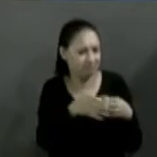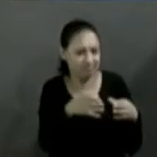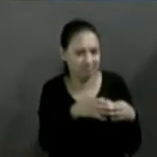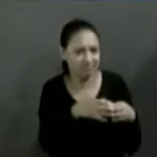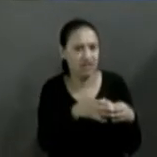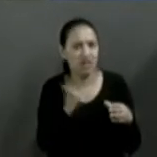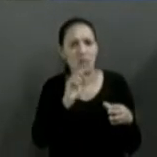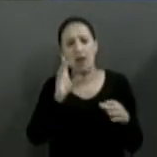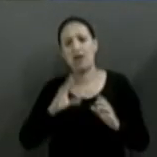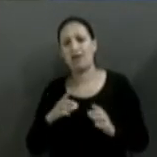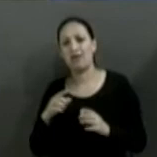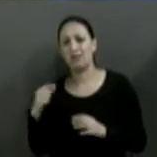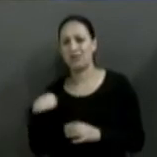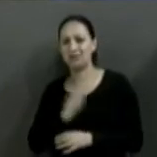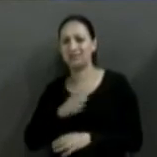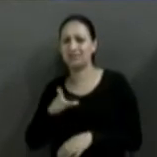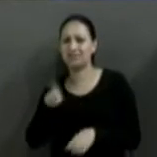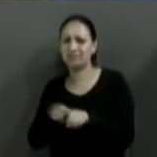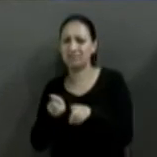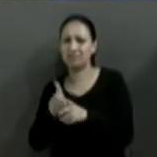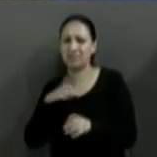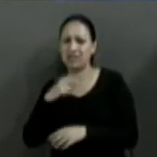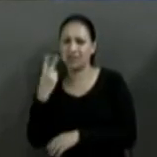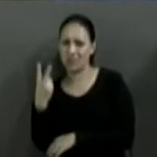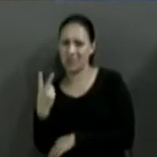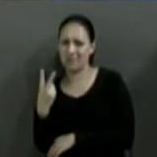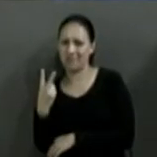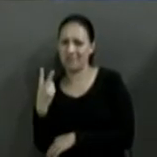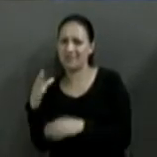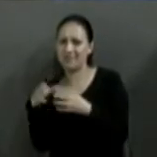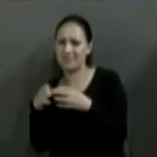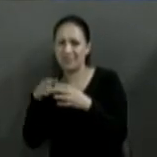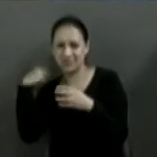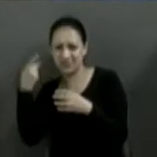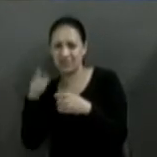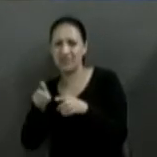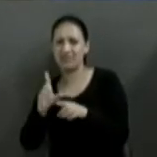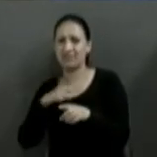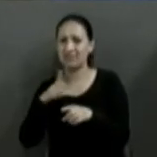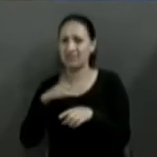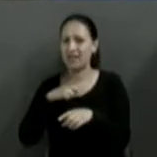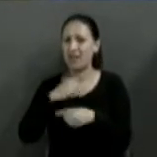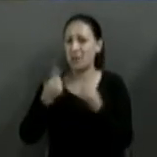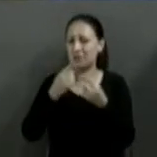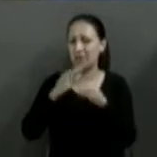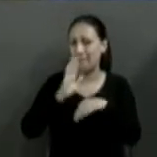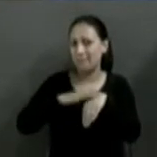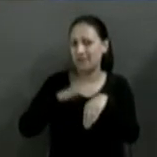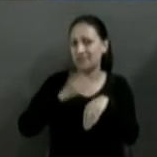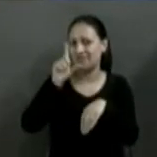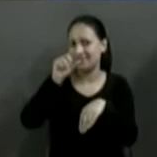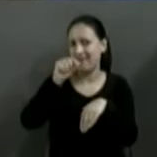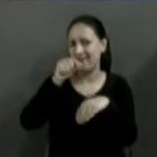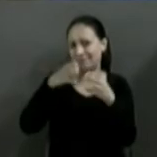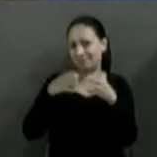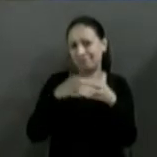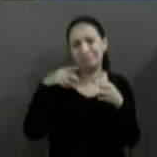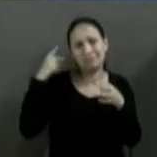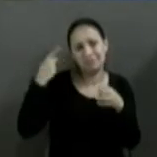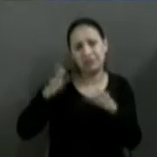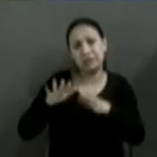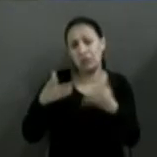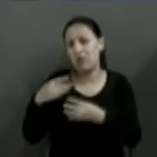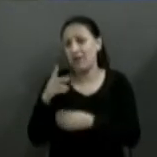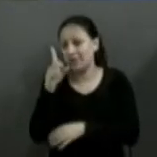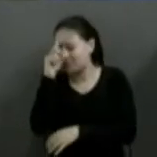não é uma coligação grande. Tem coligações de mais de dez partidos dentro da administração. E daí, realmente, às vezes é difícil tu enquadrar todo mundo, tu